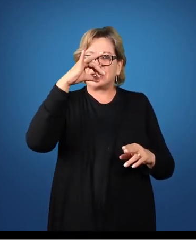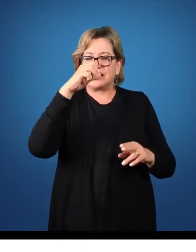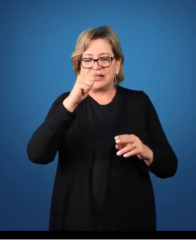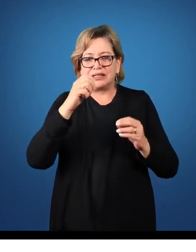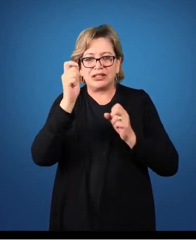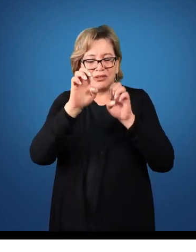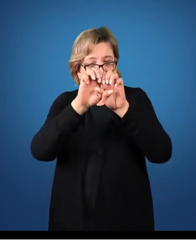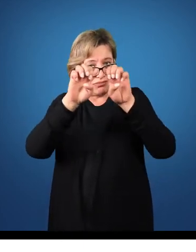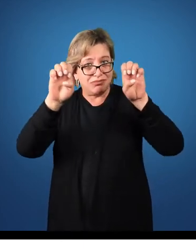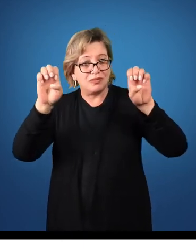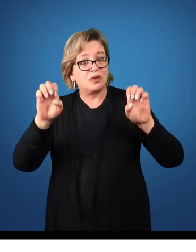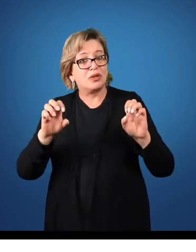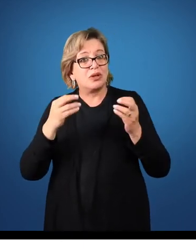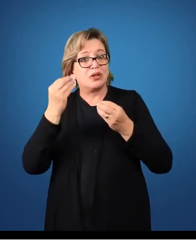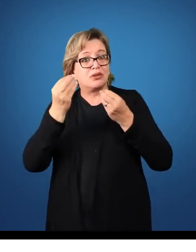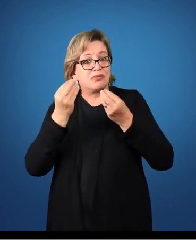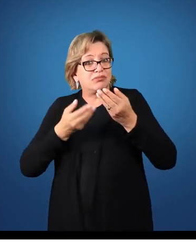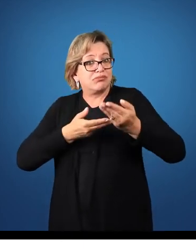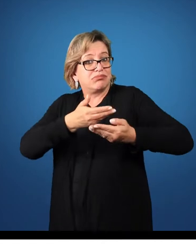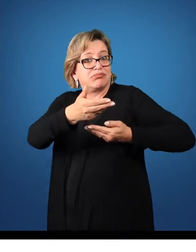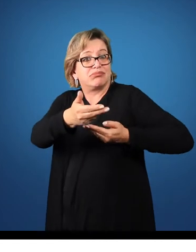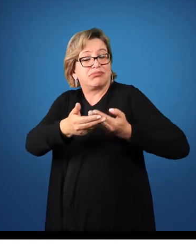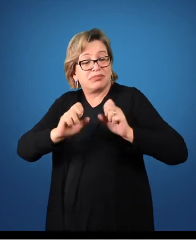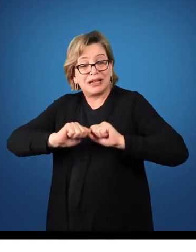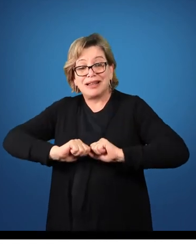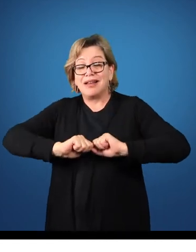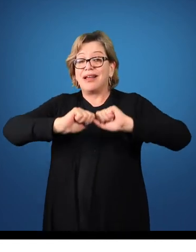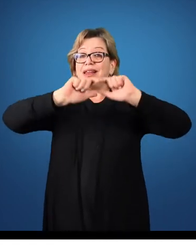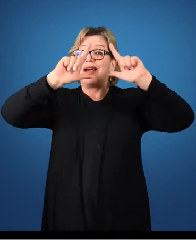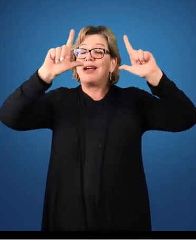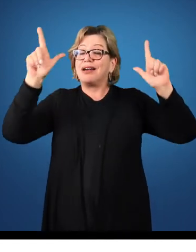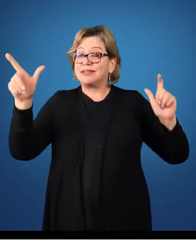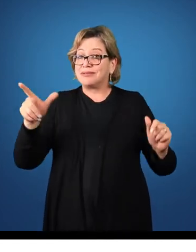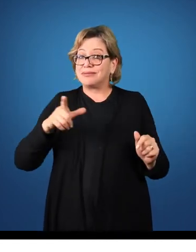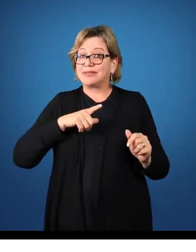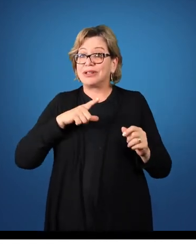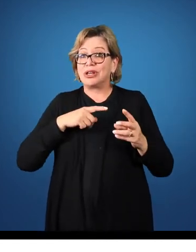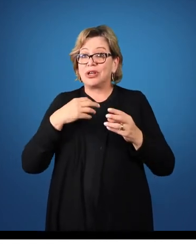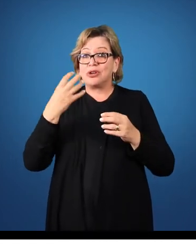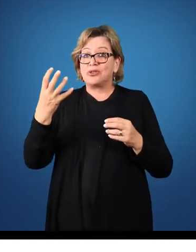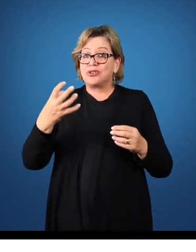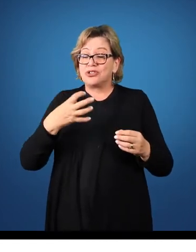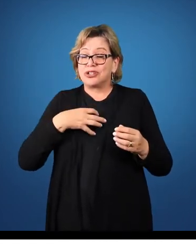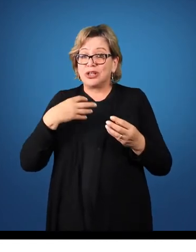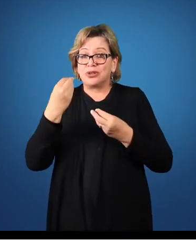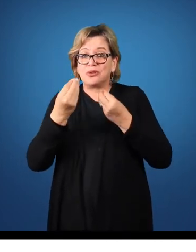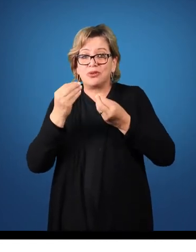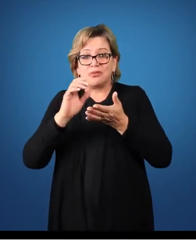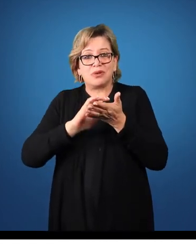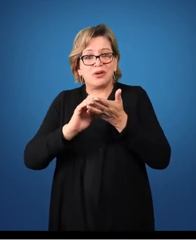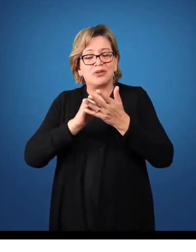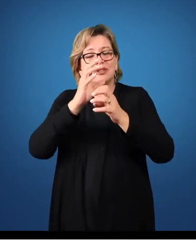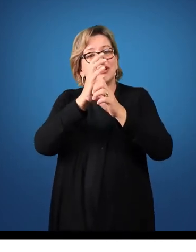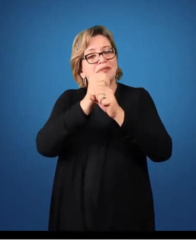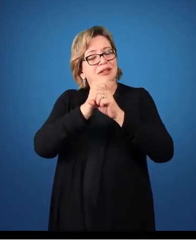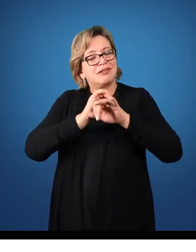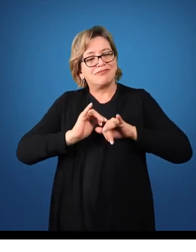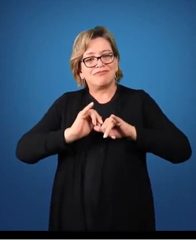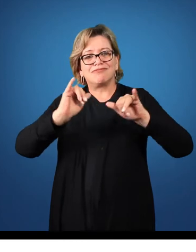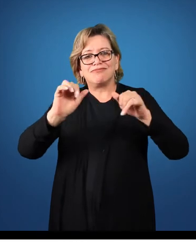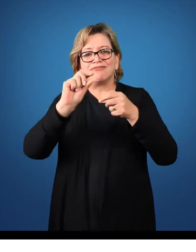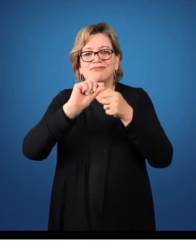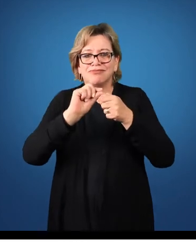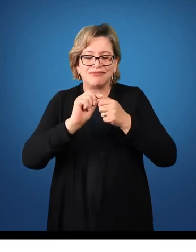competência, ela tem uma relação muito clara com a forma com que a contabilidade apresenta as suas informações.